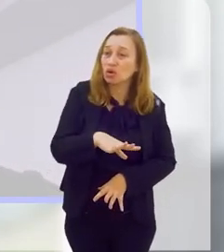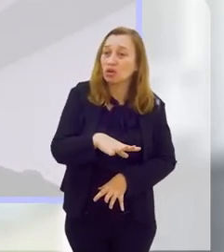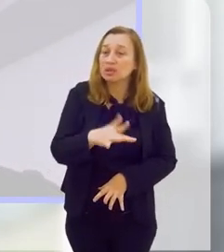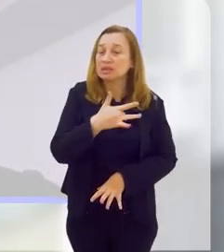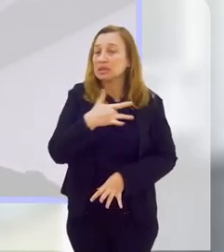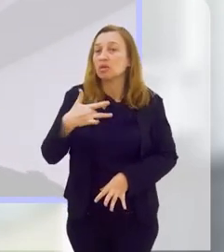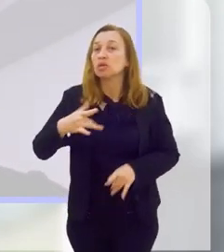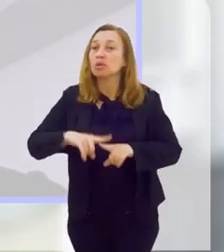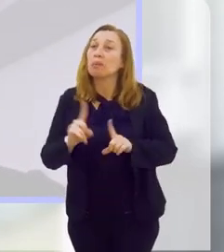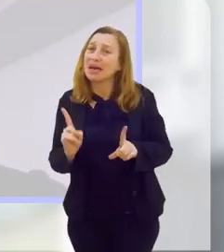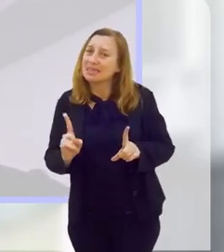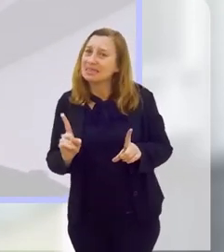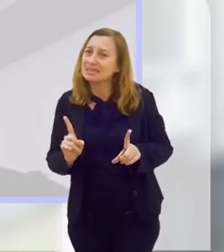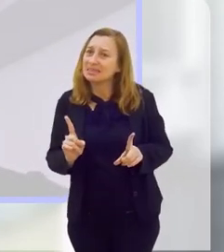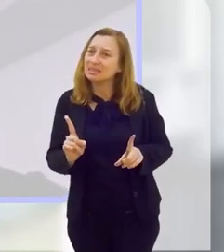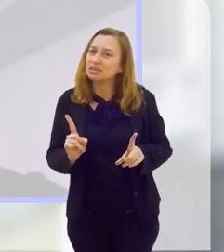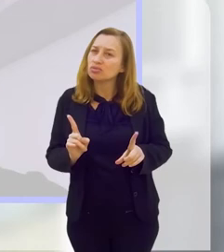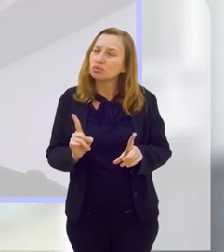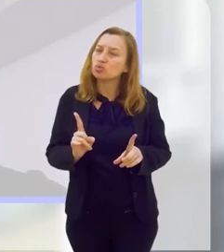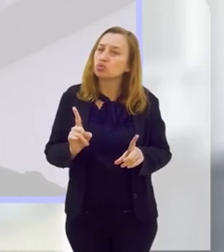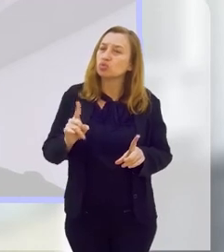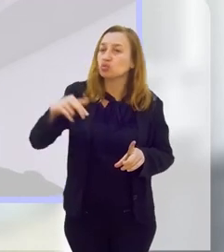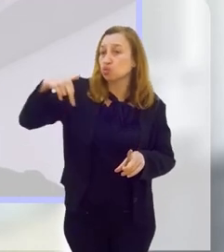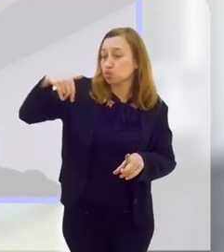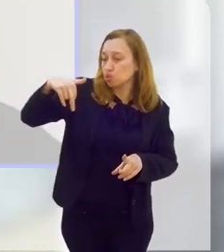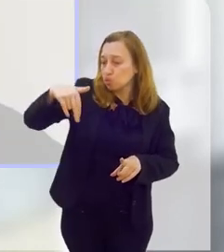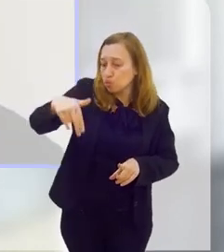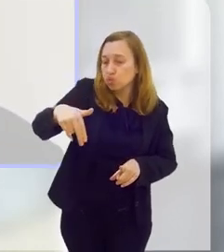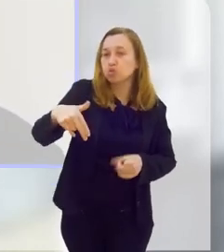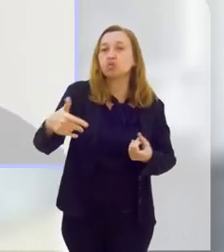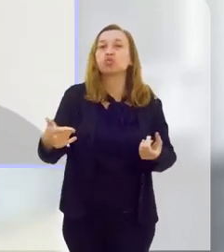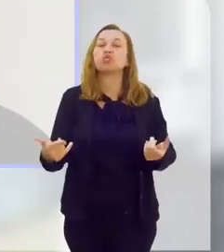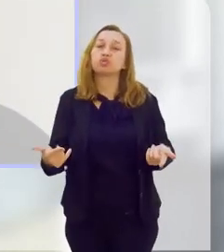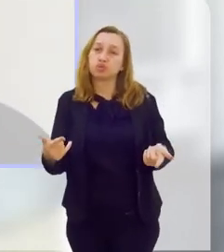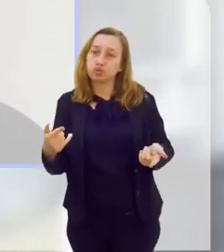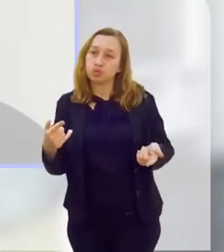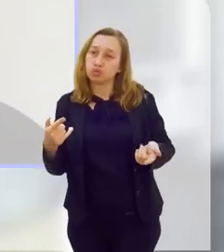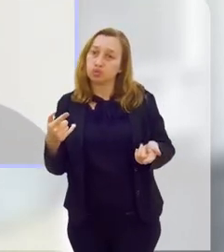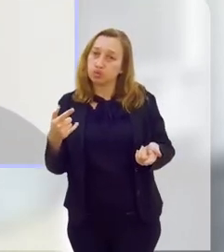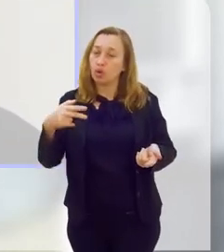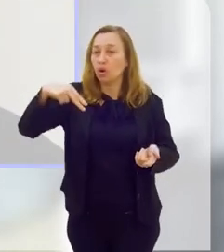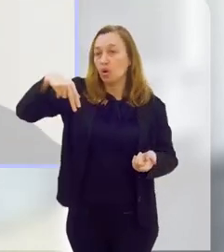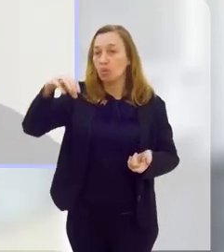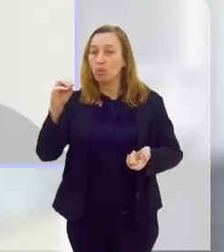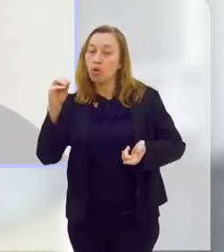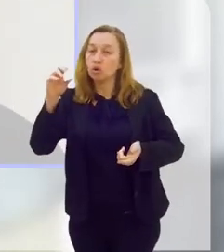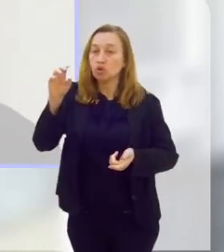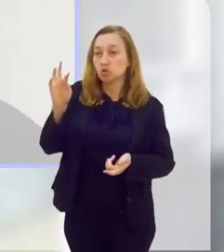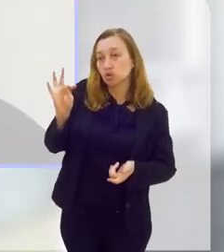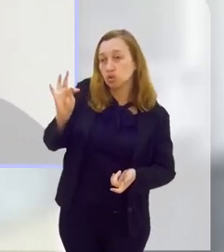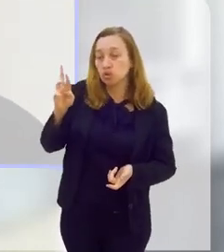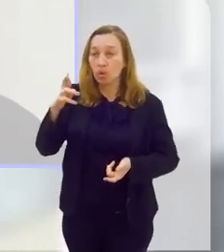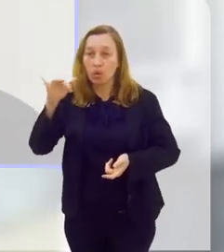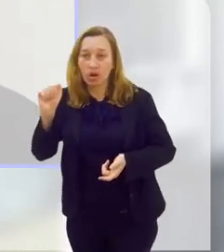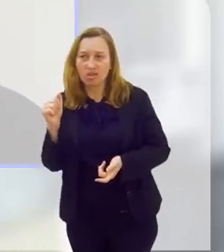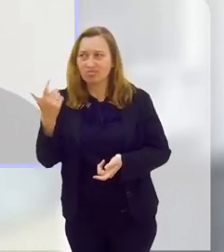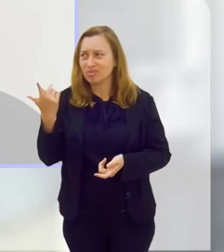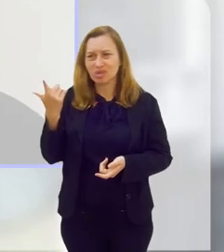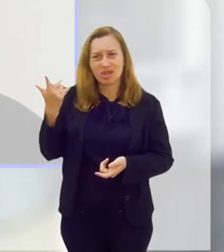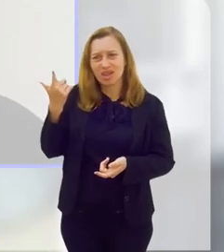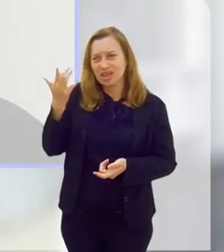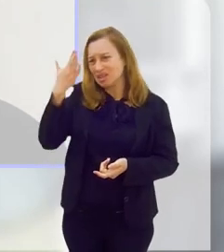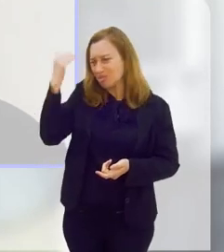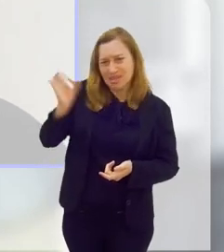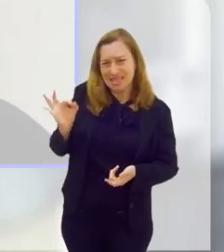não só falo de saúde, sabe? Mas a questão motora também dificulta muito. Porque se você não sabe